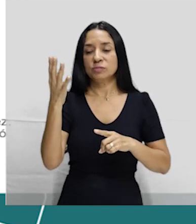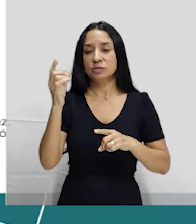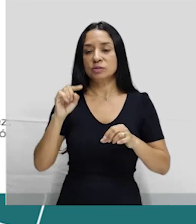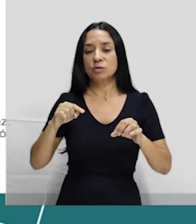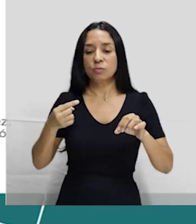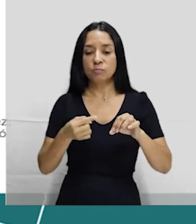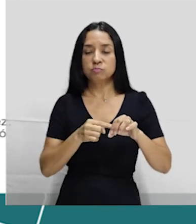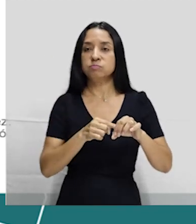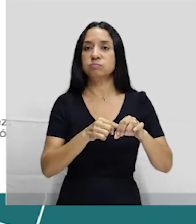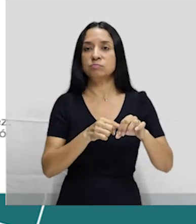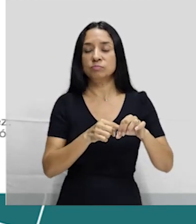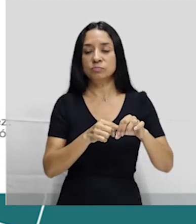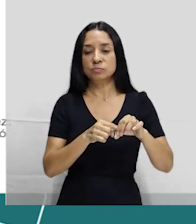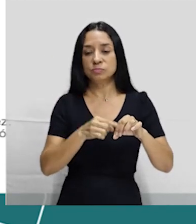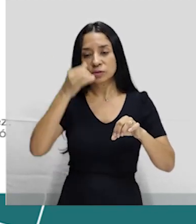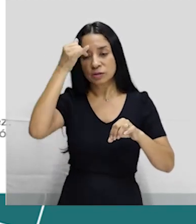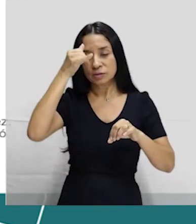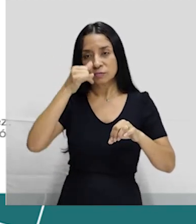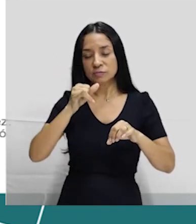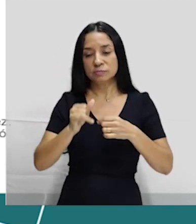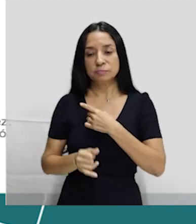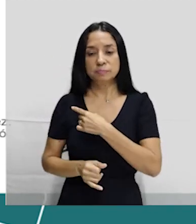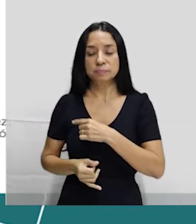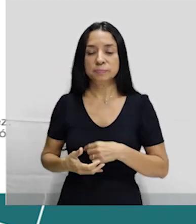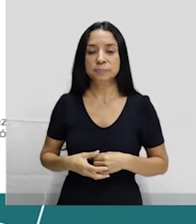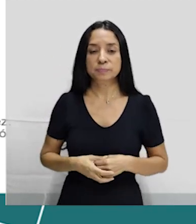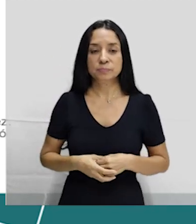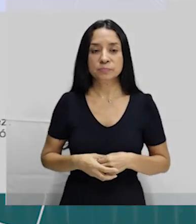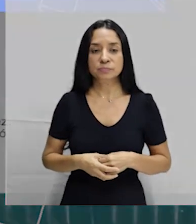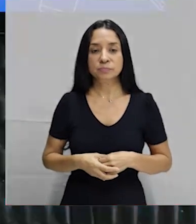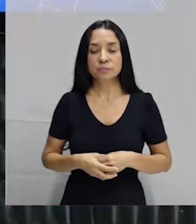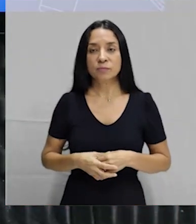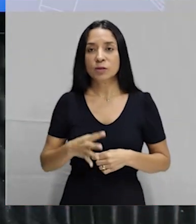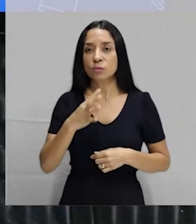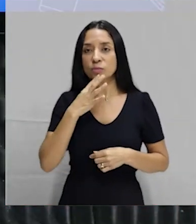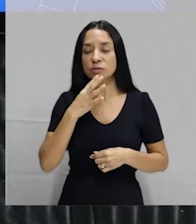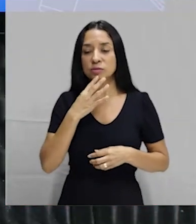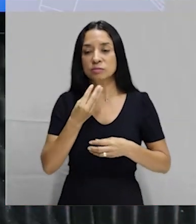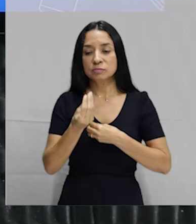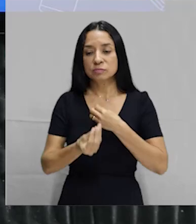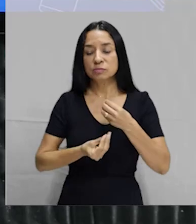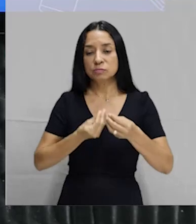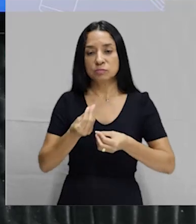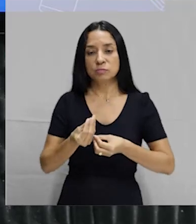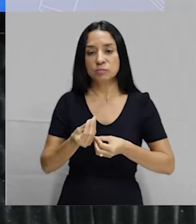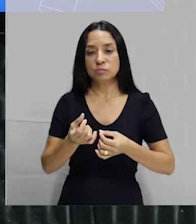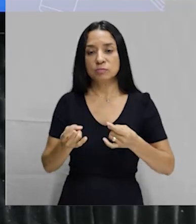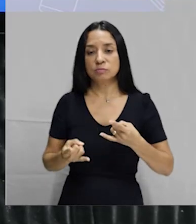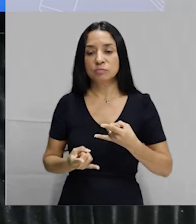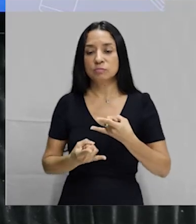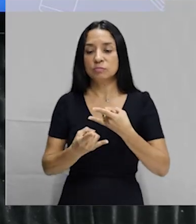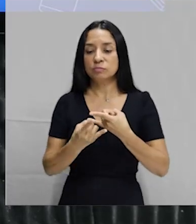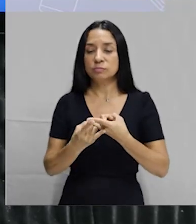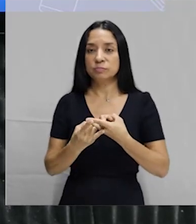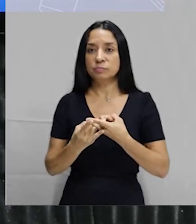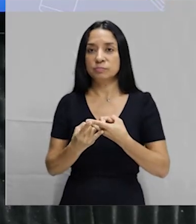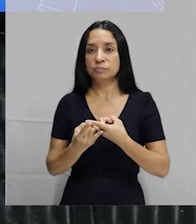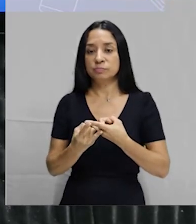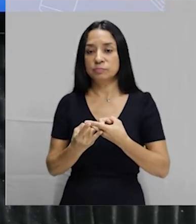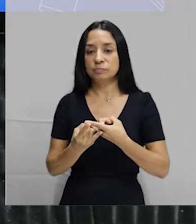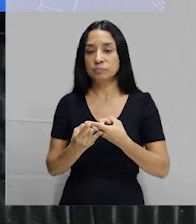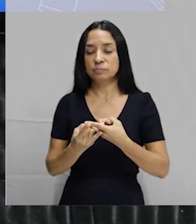fecundação. É o método que evita a fecundação. É o método mais conhecido, pessoal, é do preservativo, né? Da camisinha,